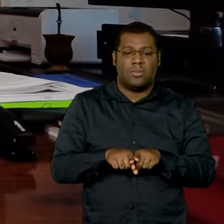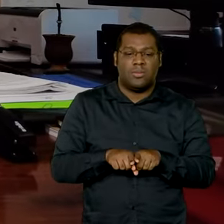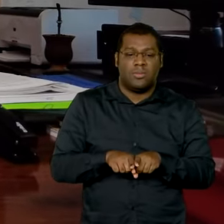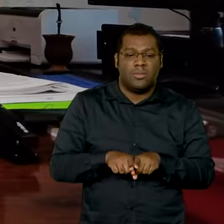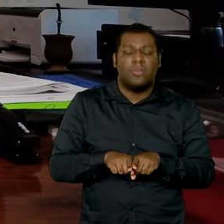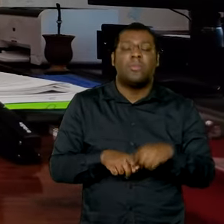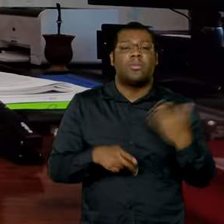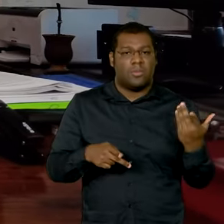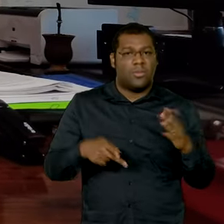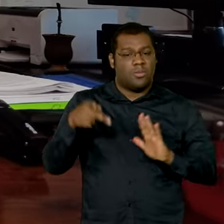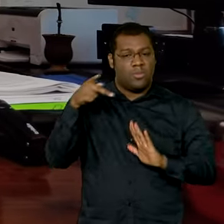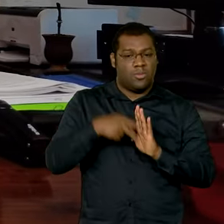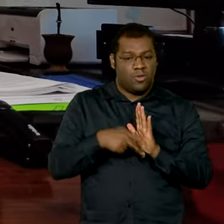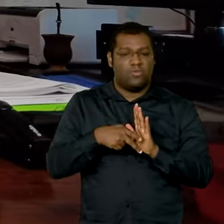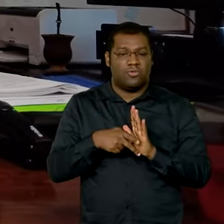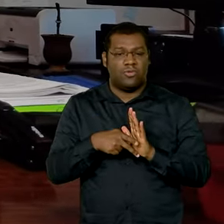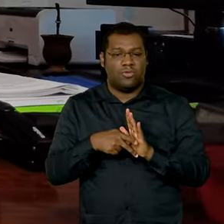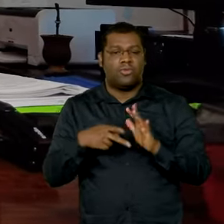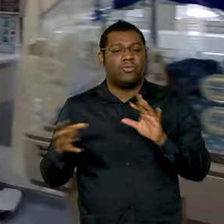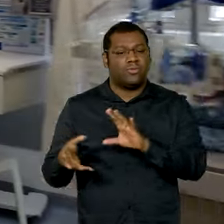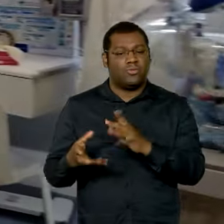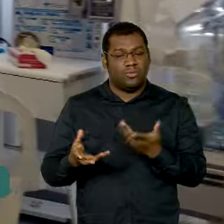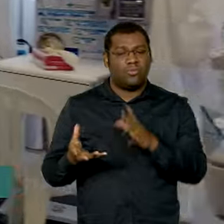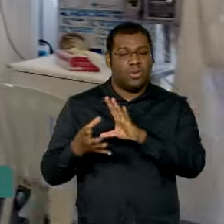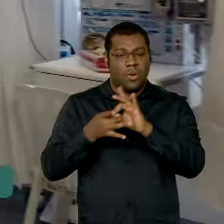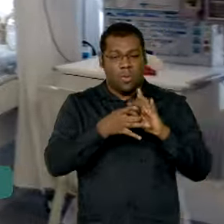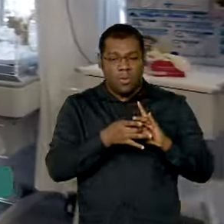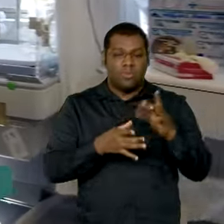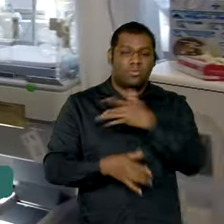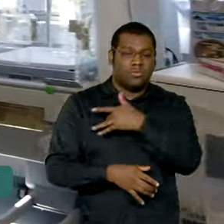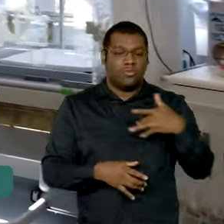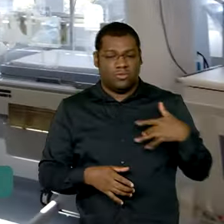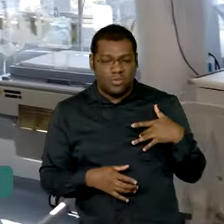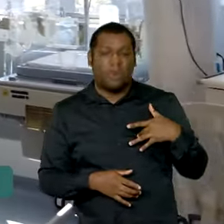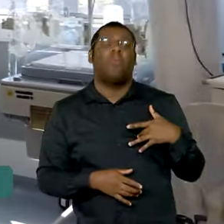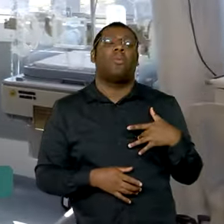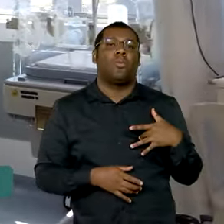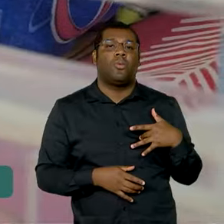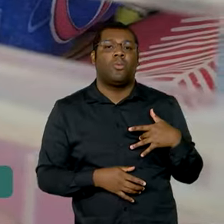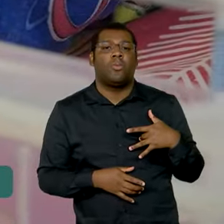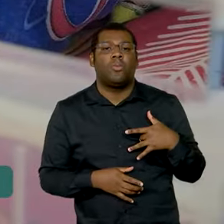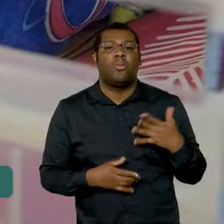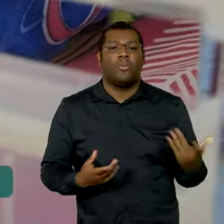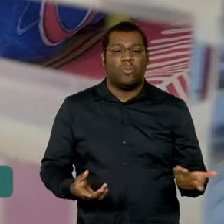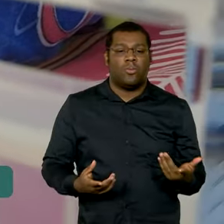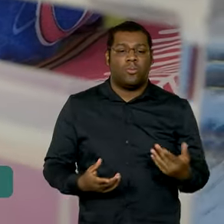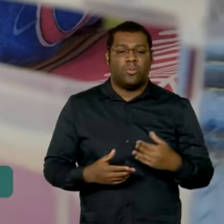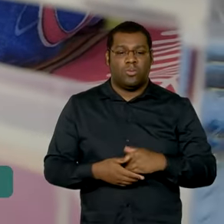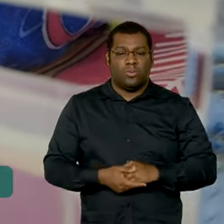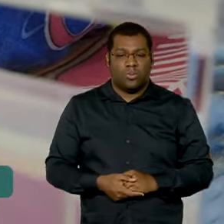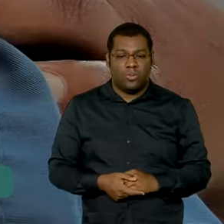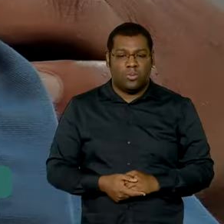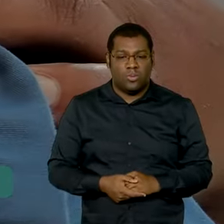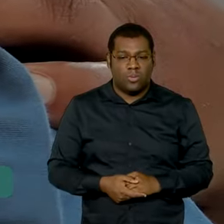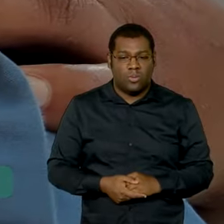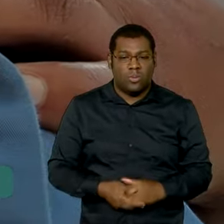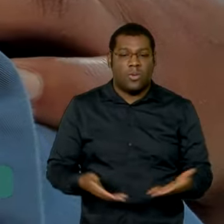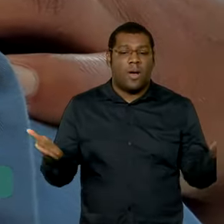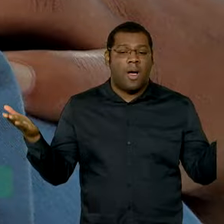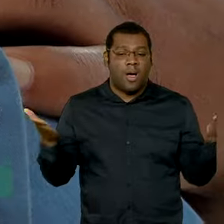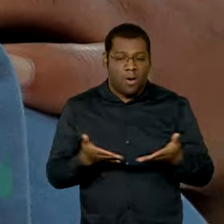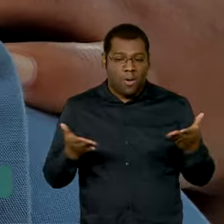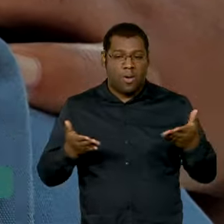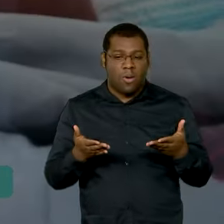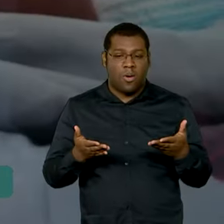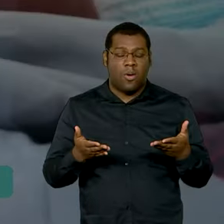representa em termos de saúde materna para a Colômbia. Agora, em praticamente todo o